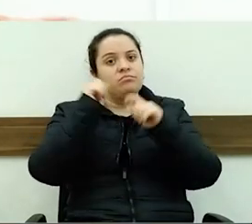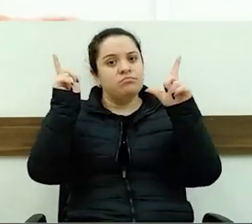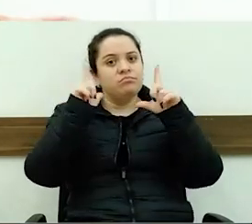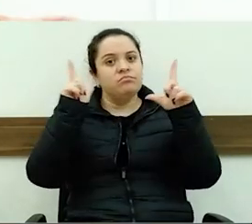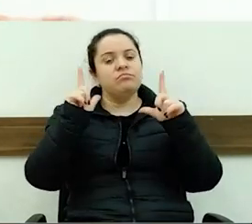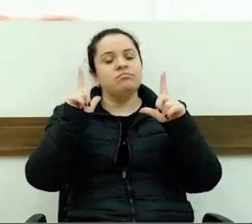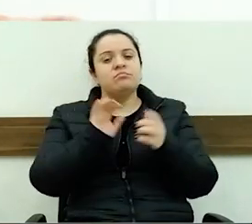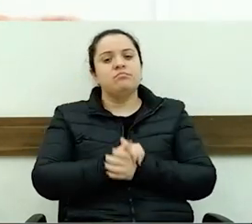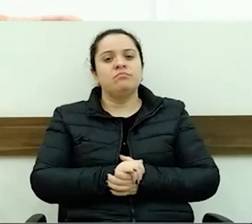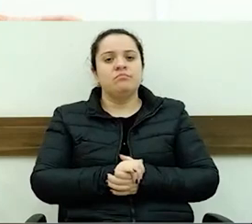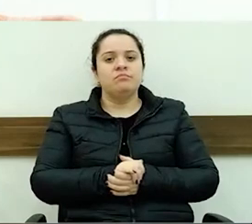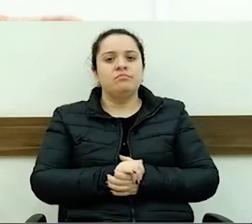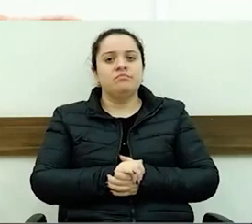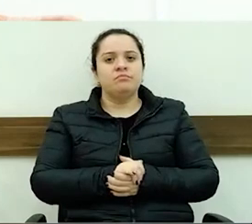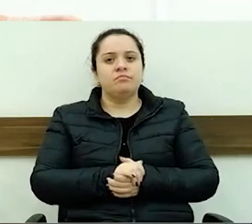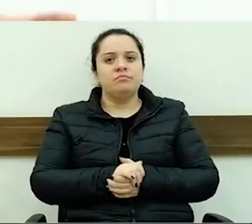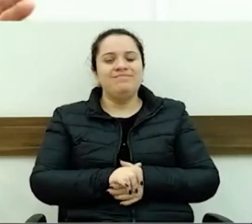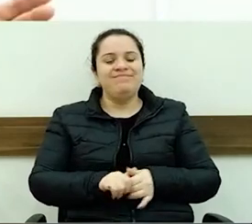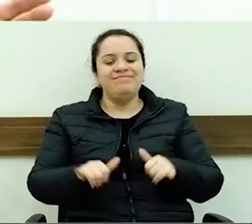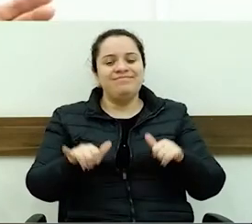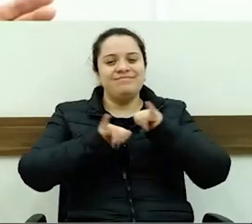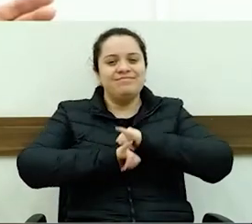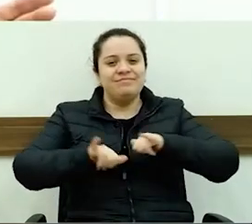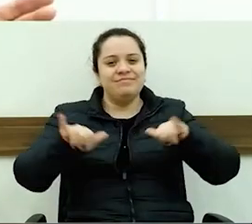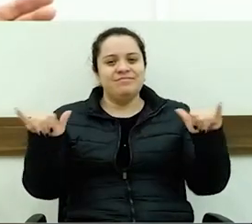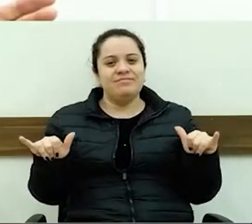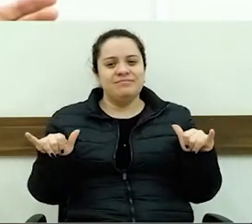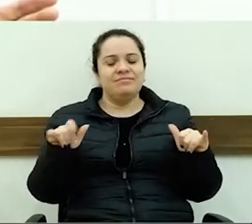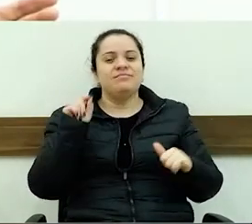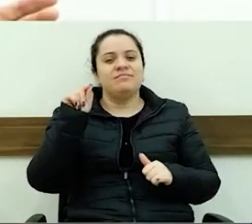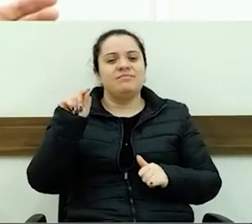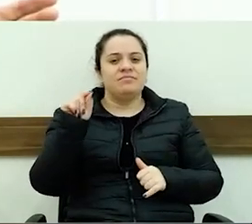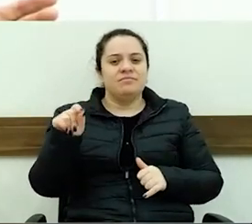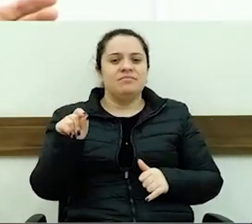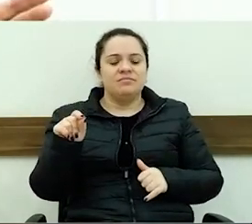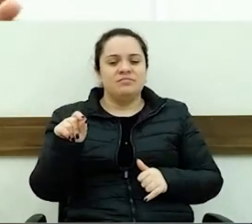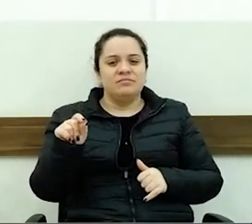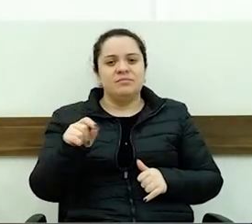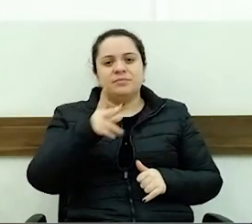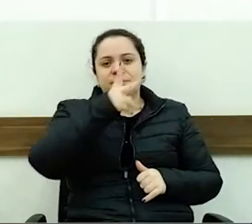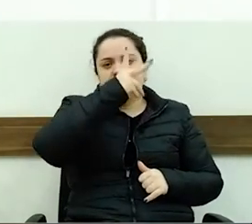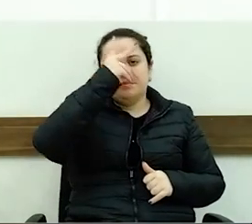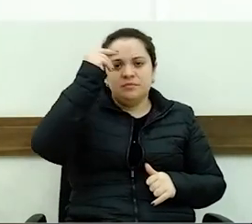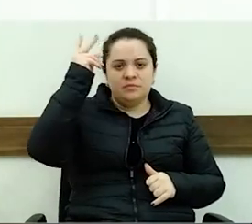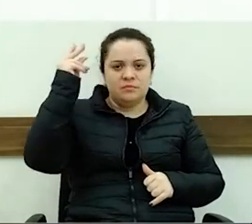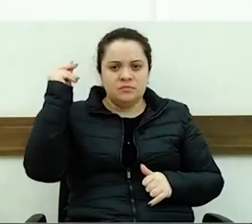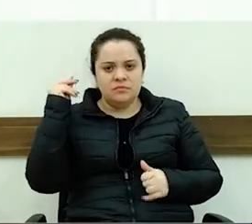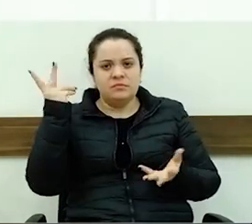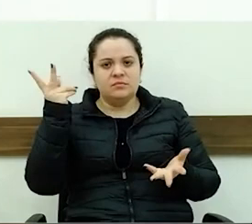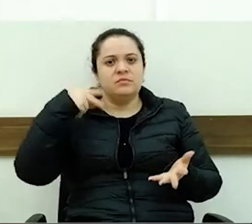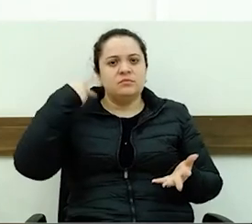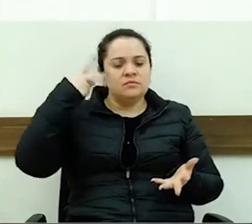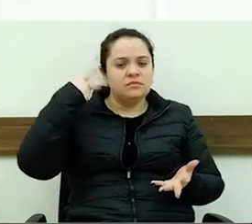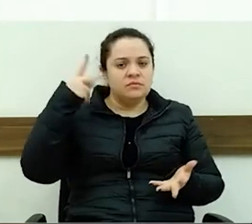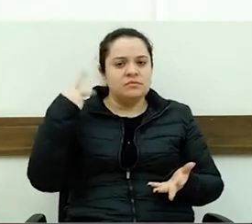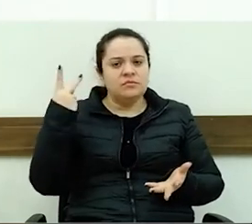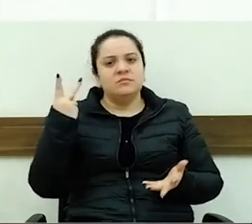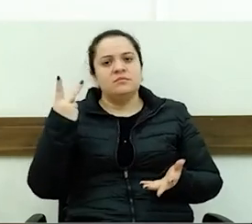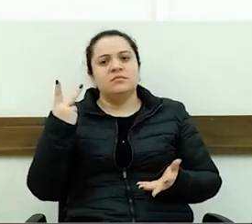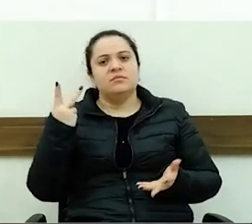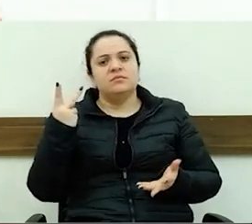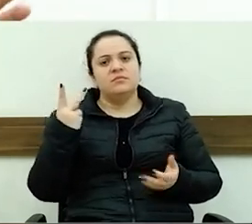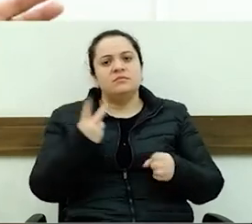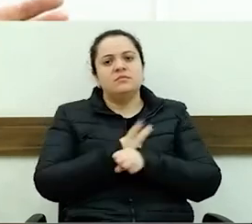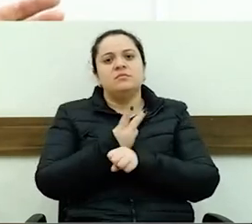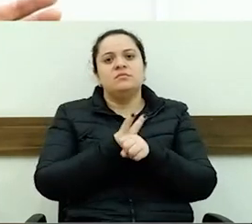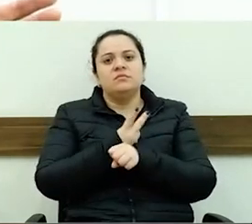inaugurações que eu fui aí, ou entregas dessas obras, não adianta prefeito, vereadores, enfim, buscar todos